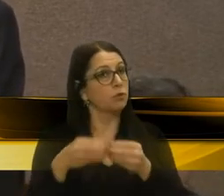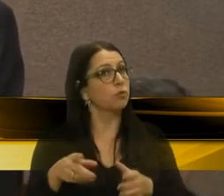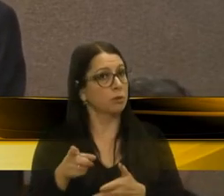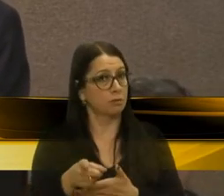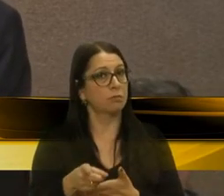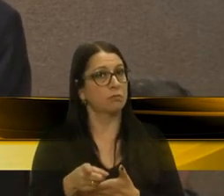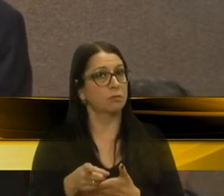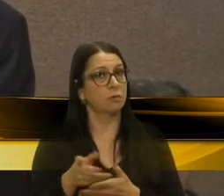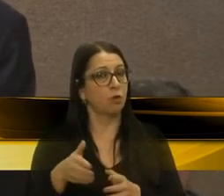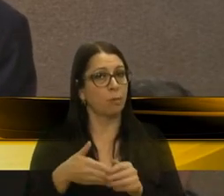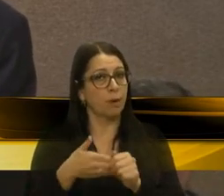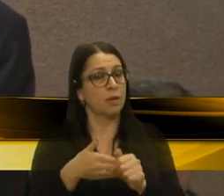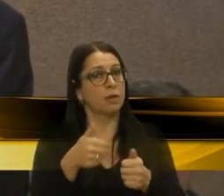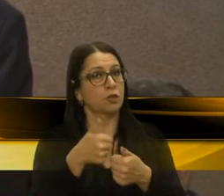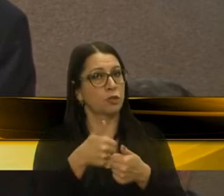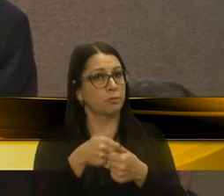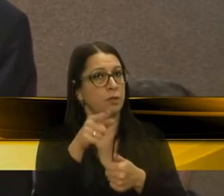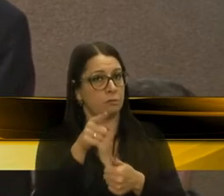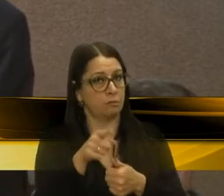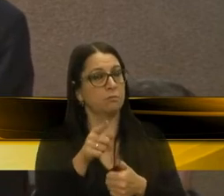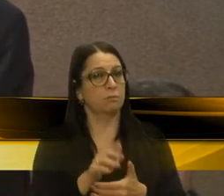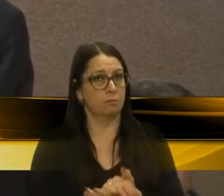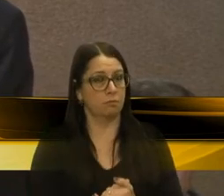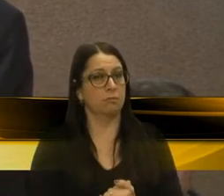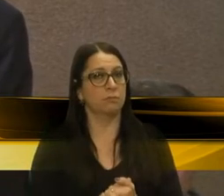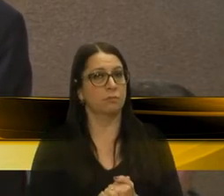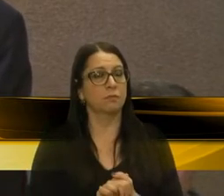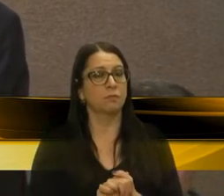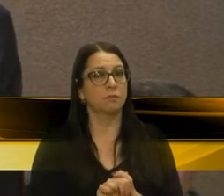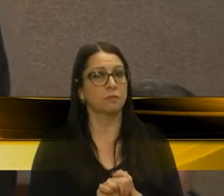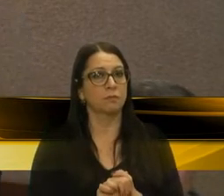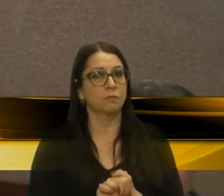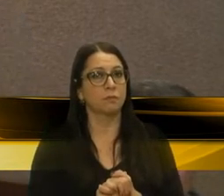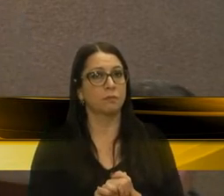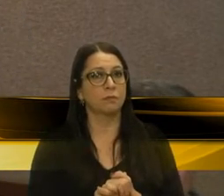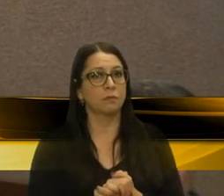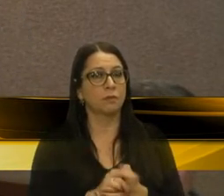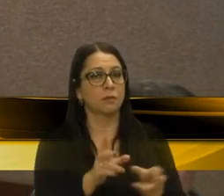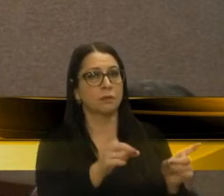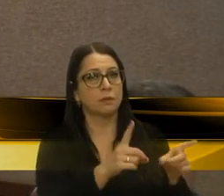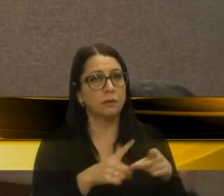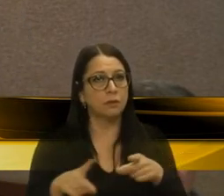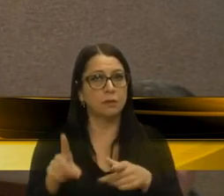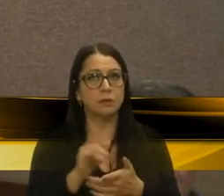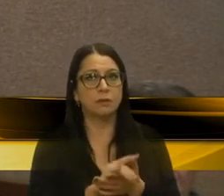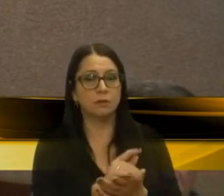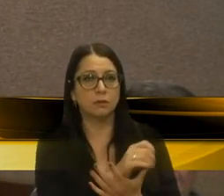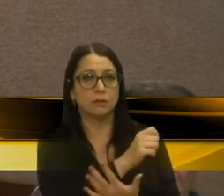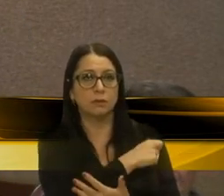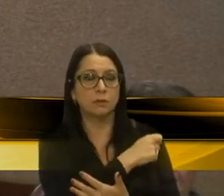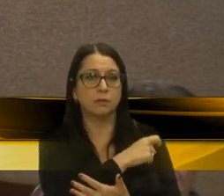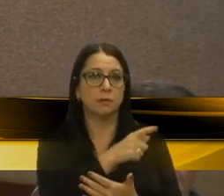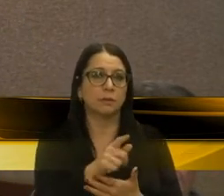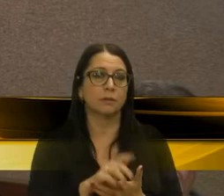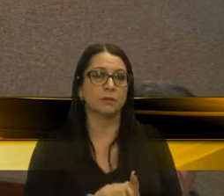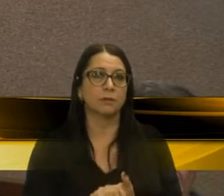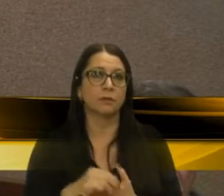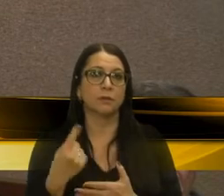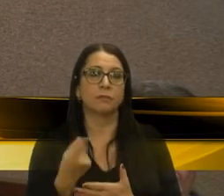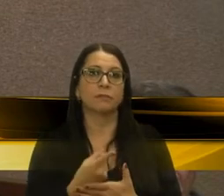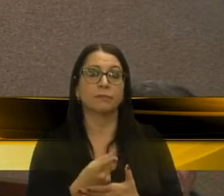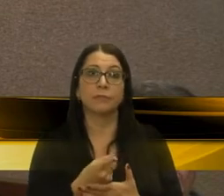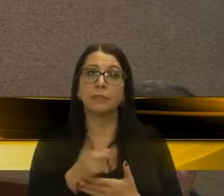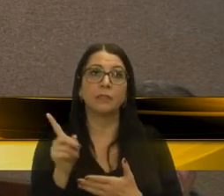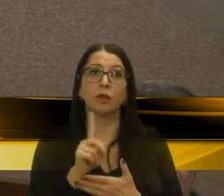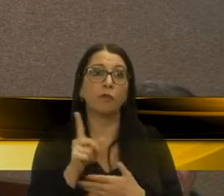vamos acompanhar de perto, inclusive, o distrito lá, esses alunos, dessas matérias, que